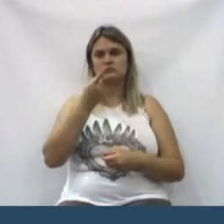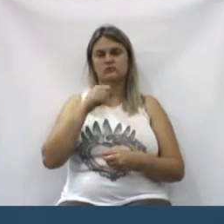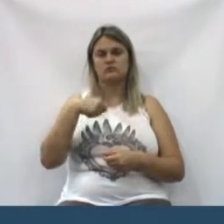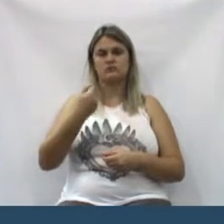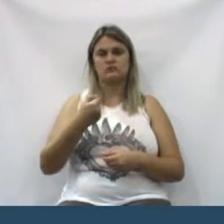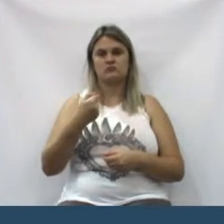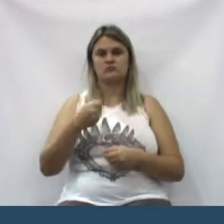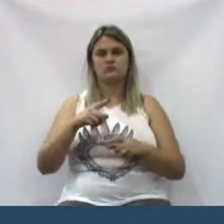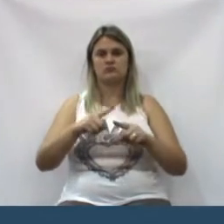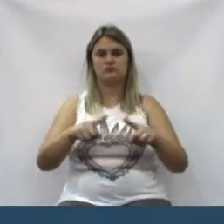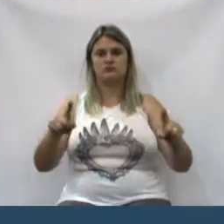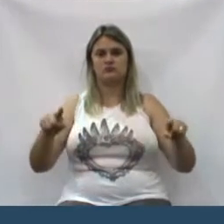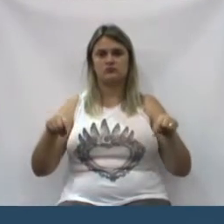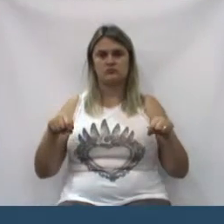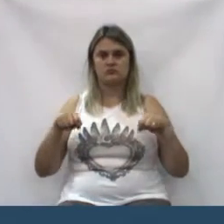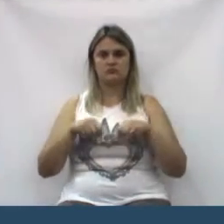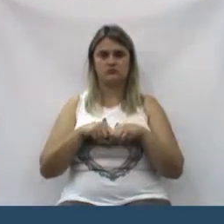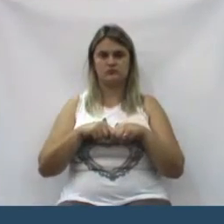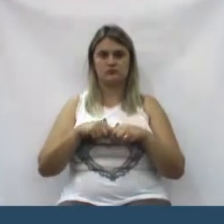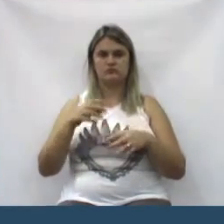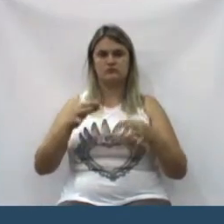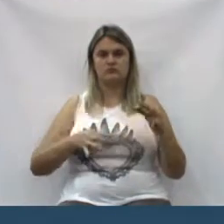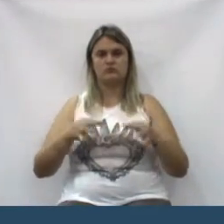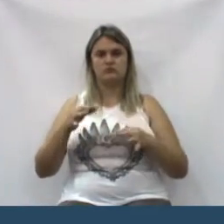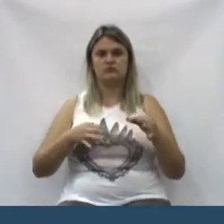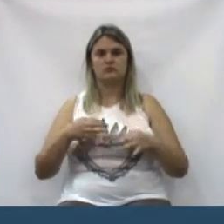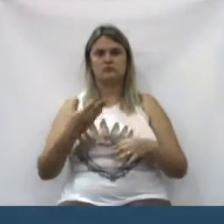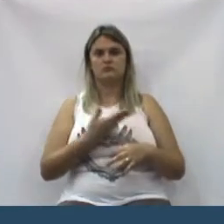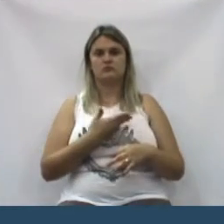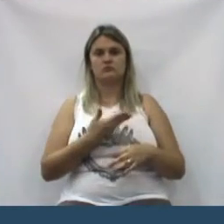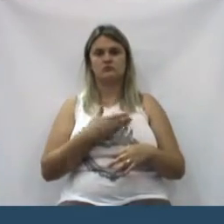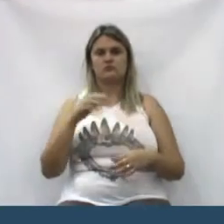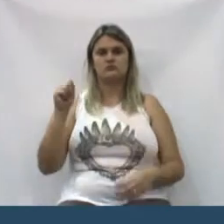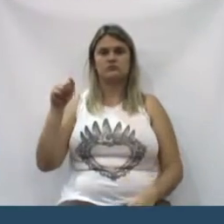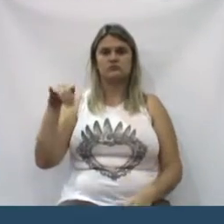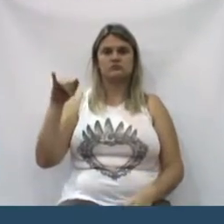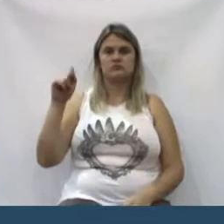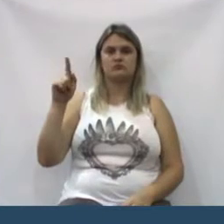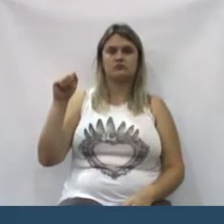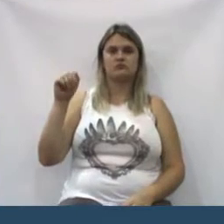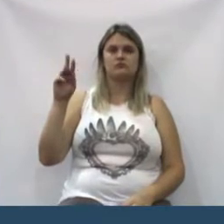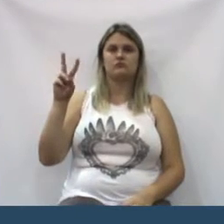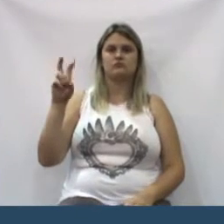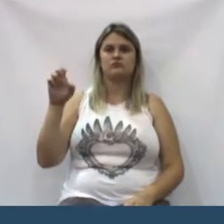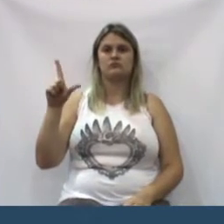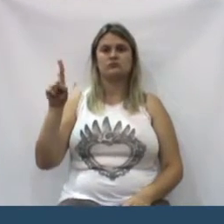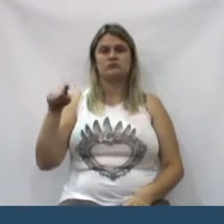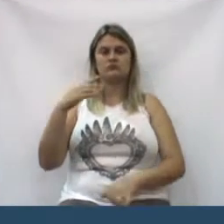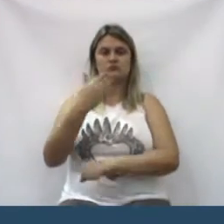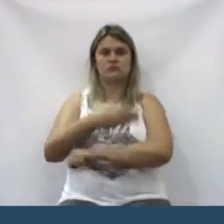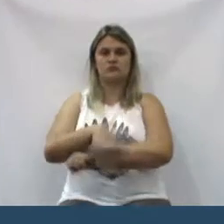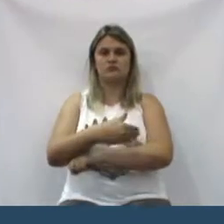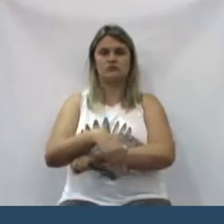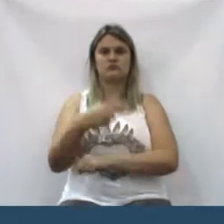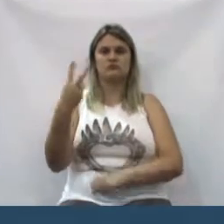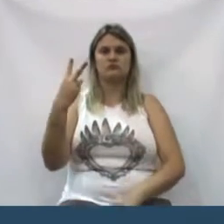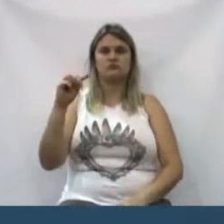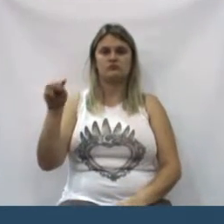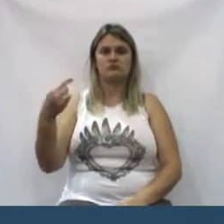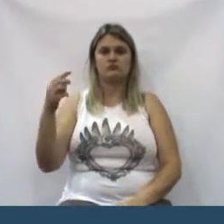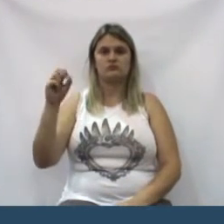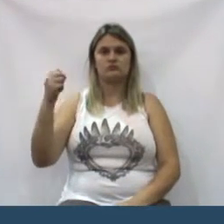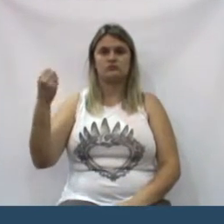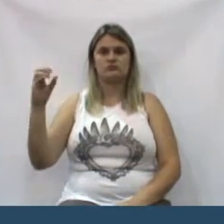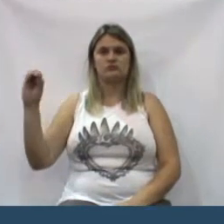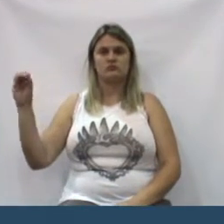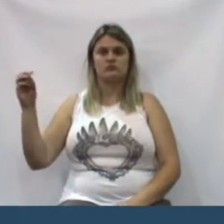de uma desapropriação judicial amigável, mas essa foi amigável. Se trata de uma rua de 2.500 metros